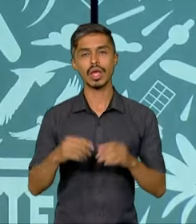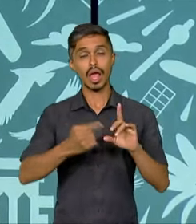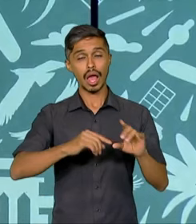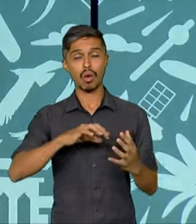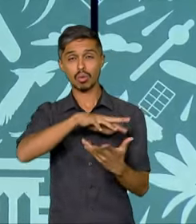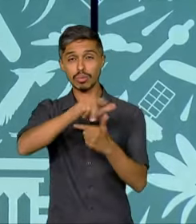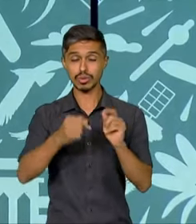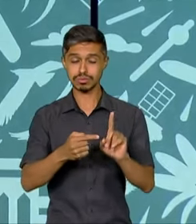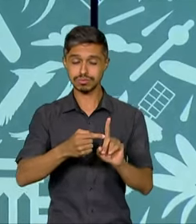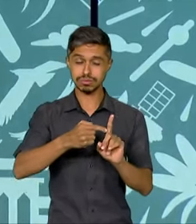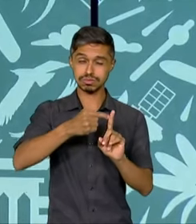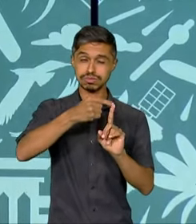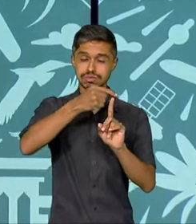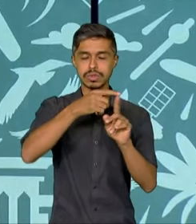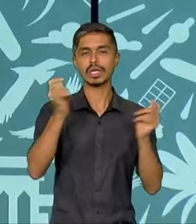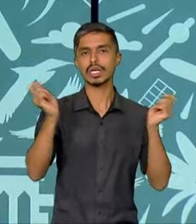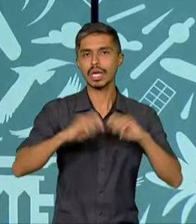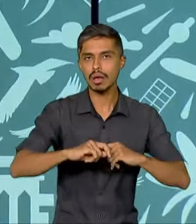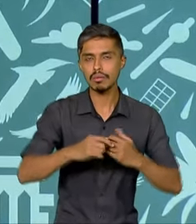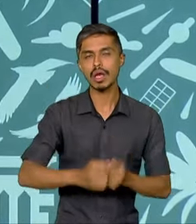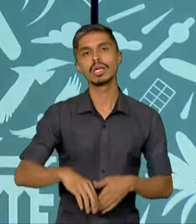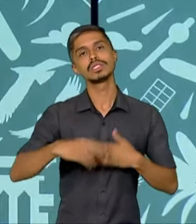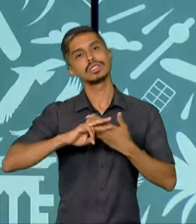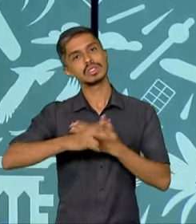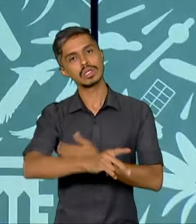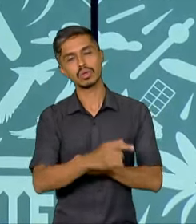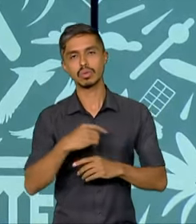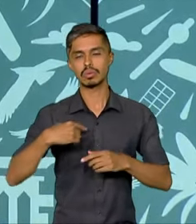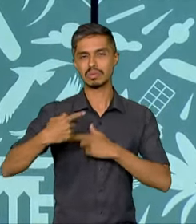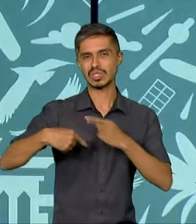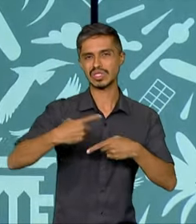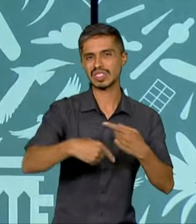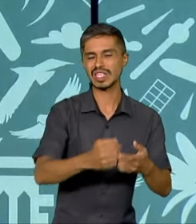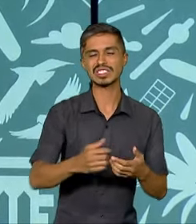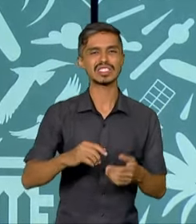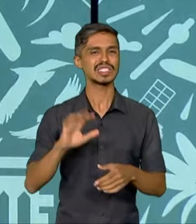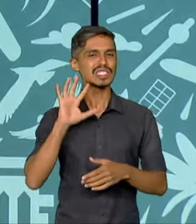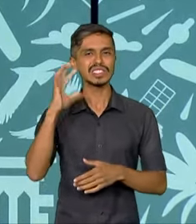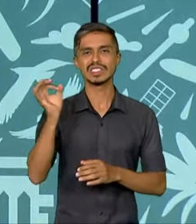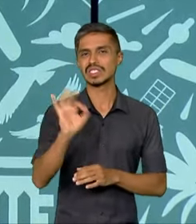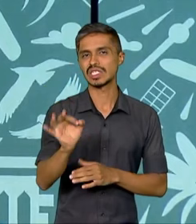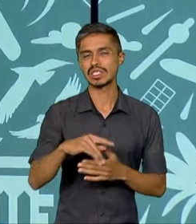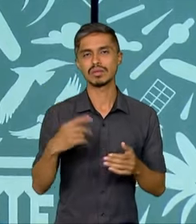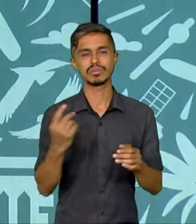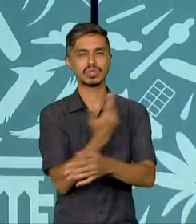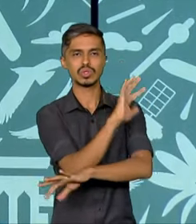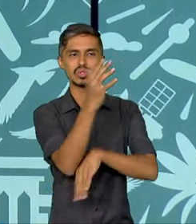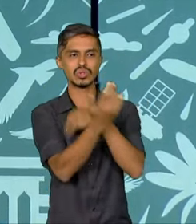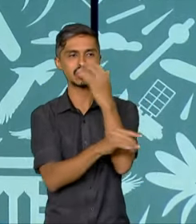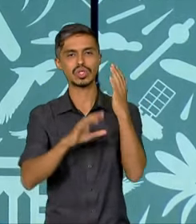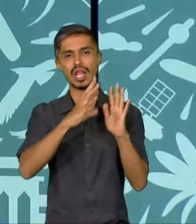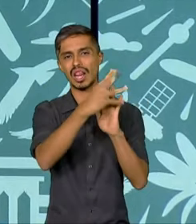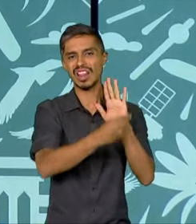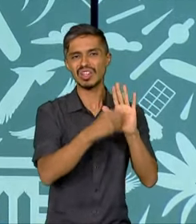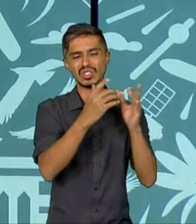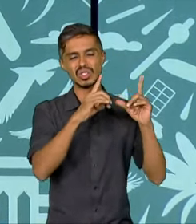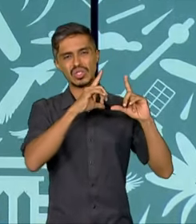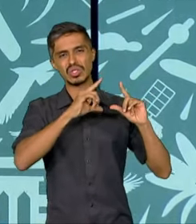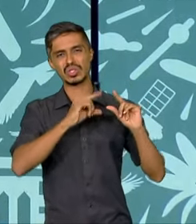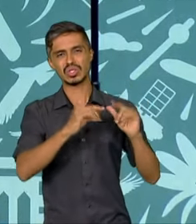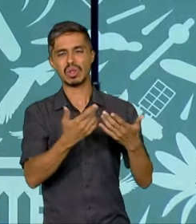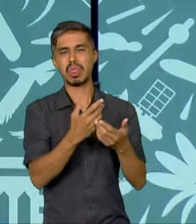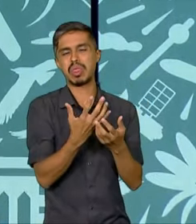poderá desencandear um processo irreversível de savanização da Amazônia. Os setores de